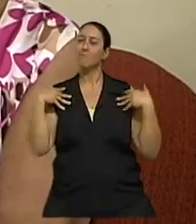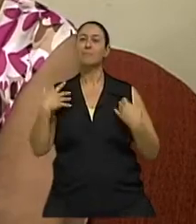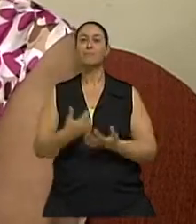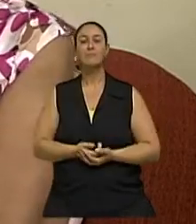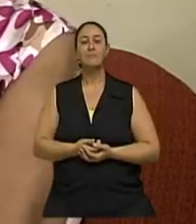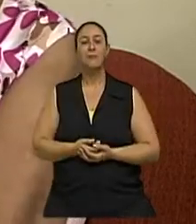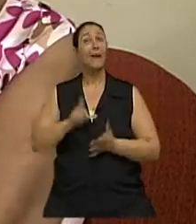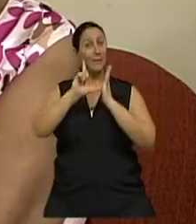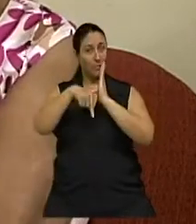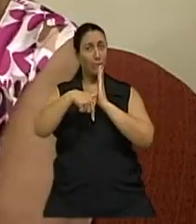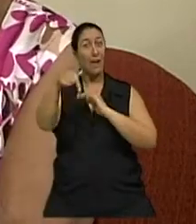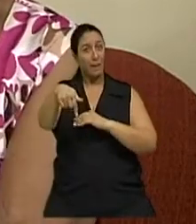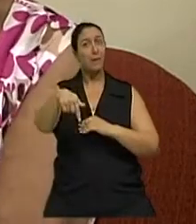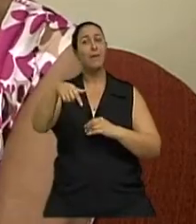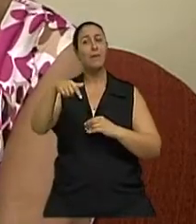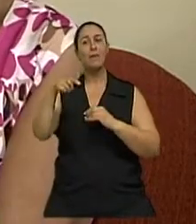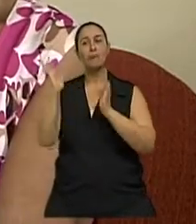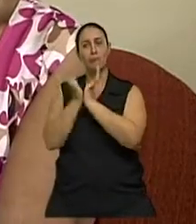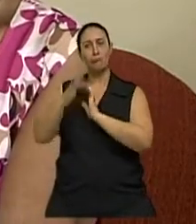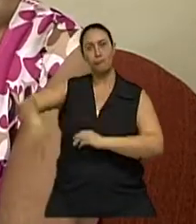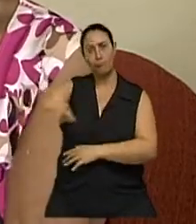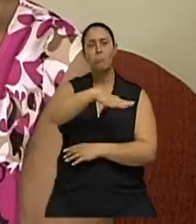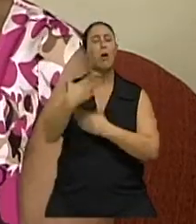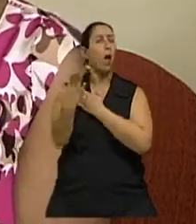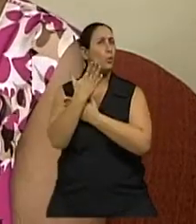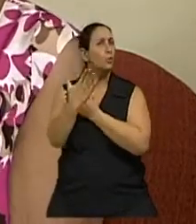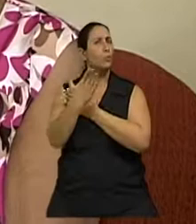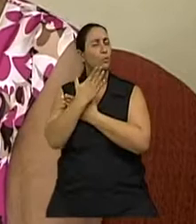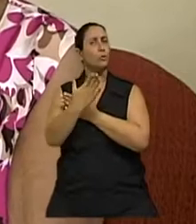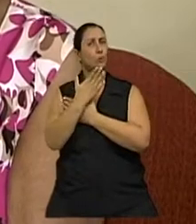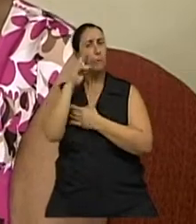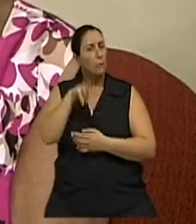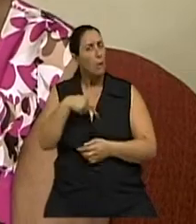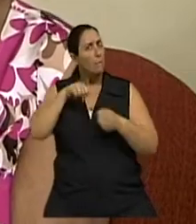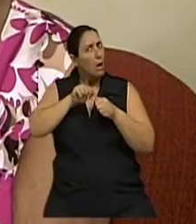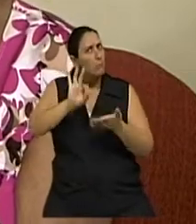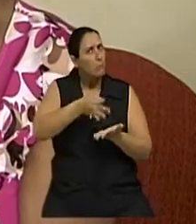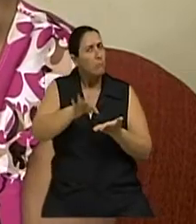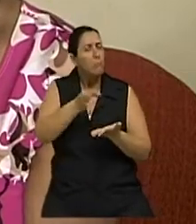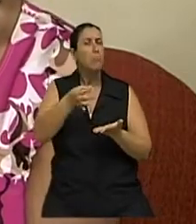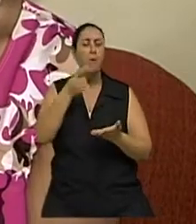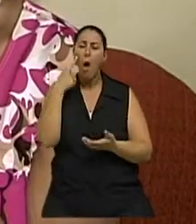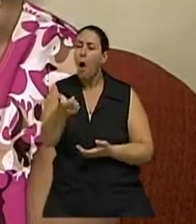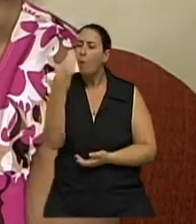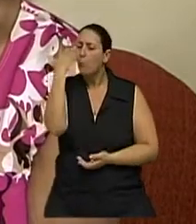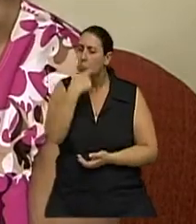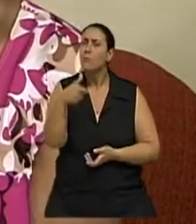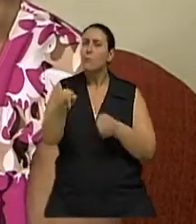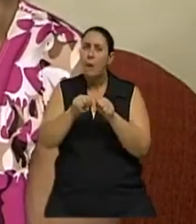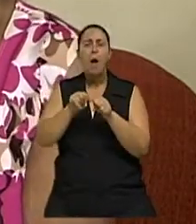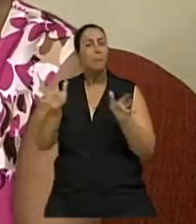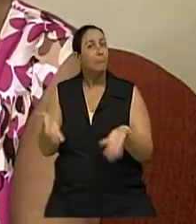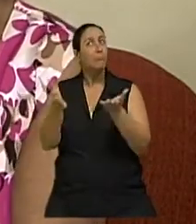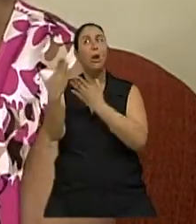Aí as gurias daqui me ajudaram. Começaram a me ajudar. Quando elas viram que eu fazia esse trabalho, esse tipo de trabalho, elas me ajudaram.